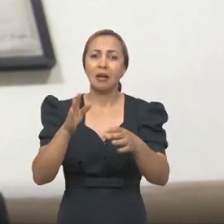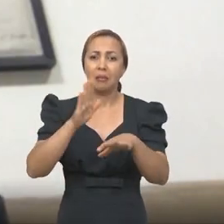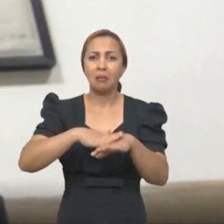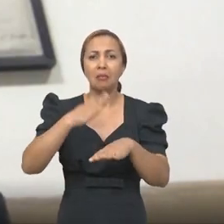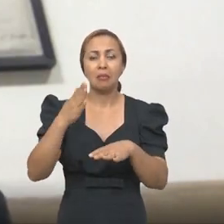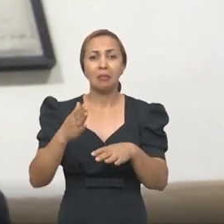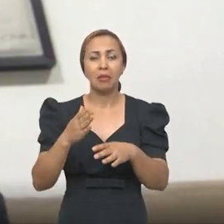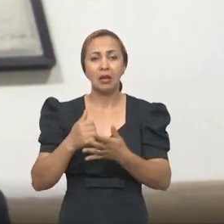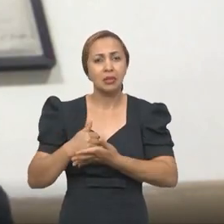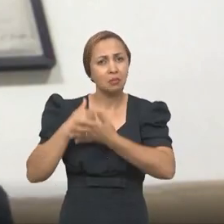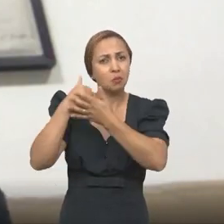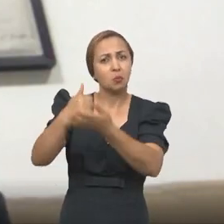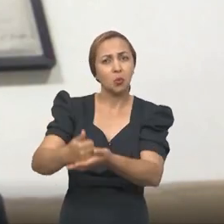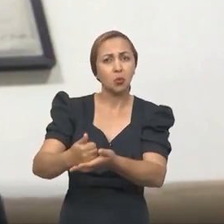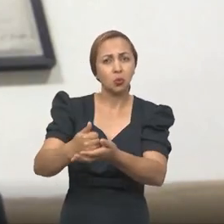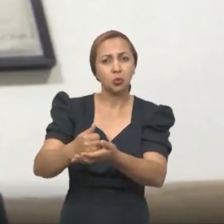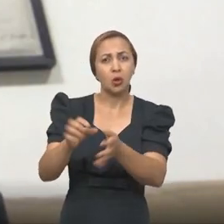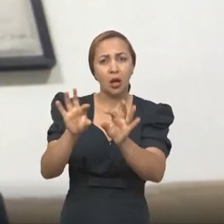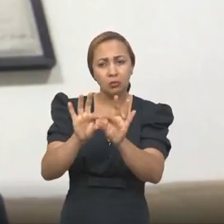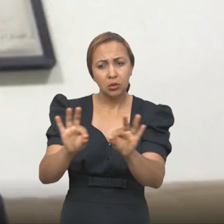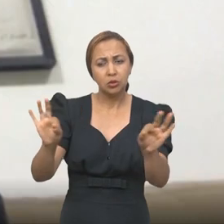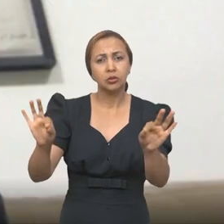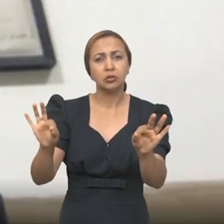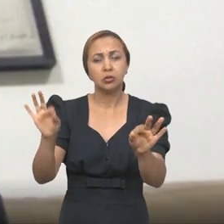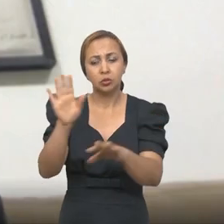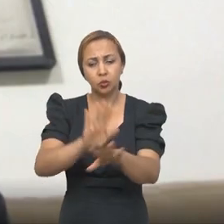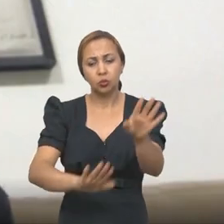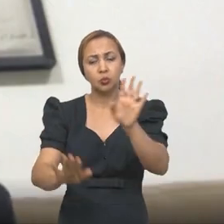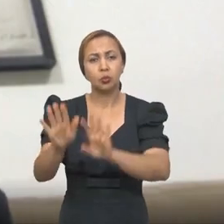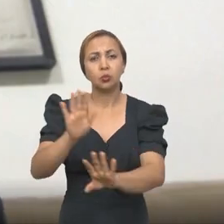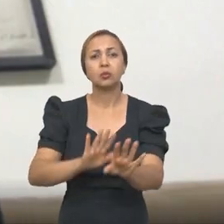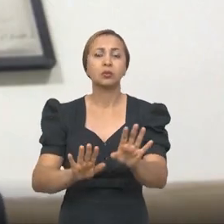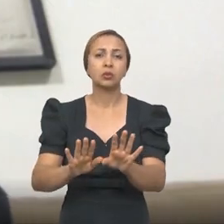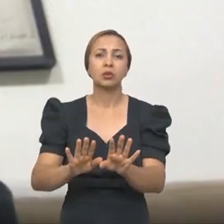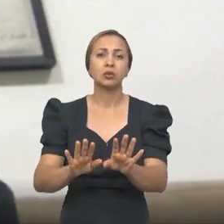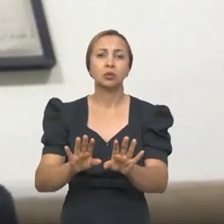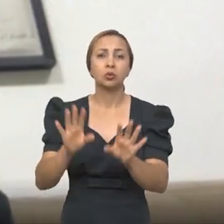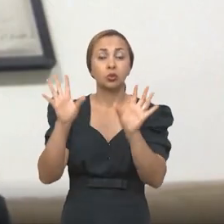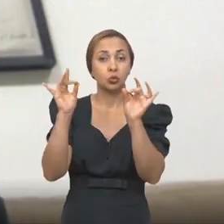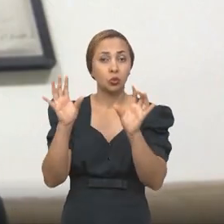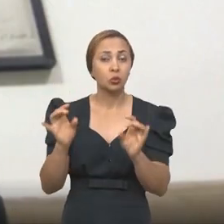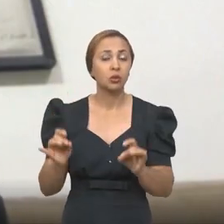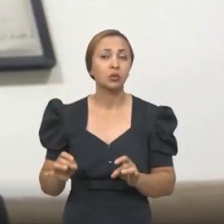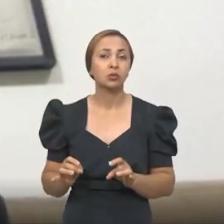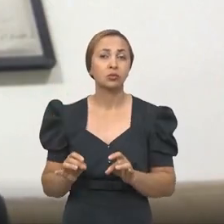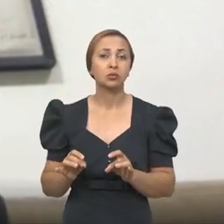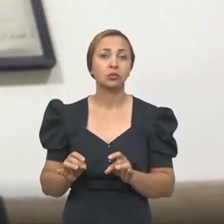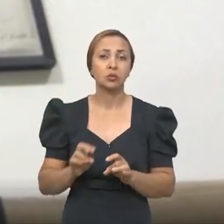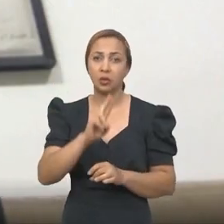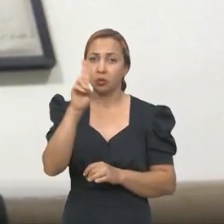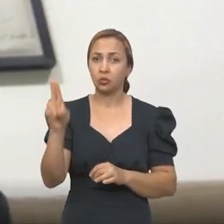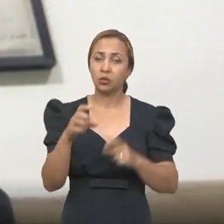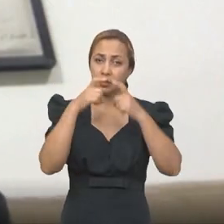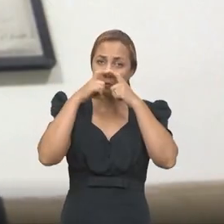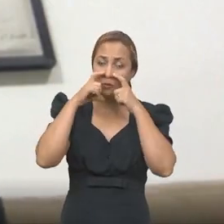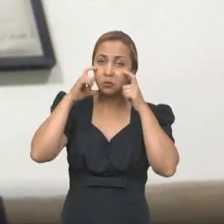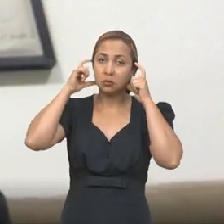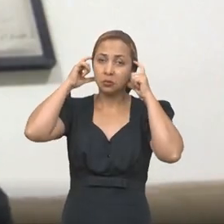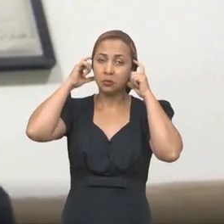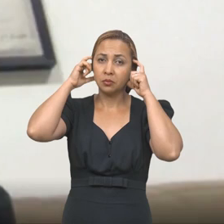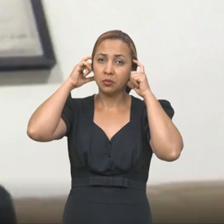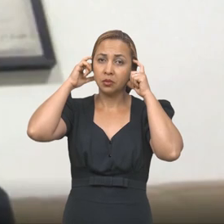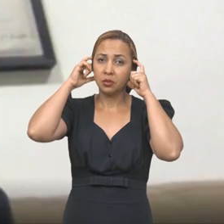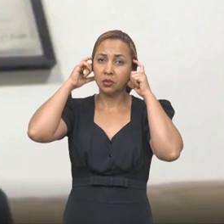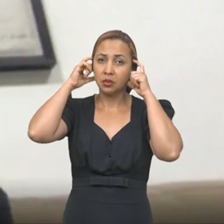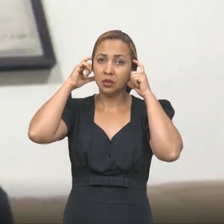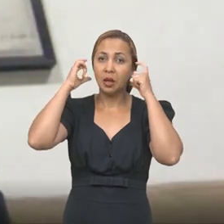mais suporte às medidas de prevenção da transmissão, que são a utilização de